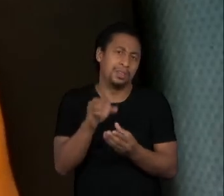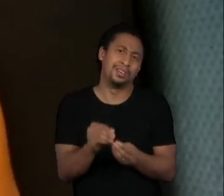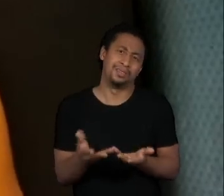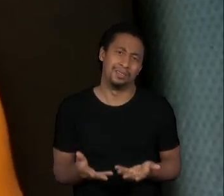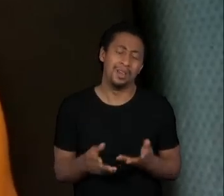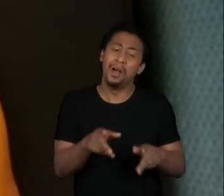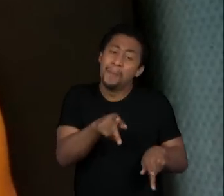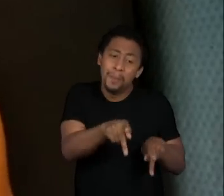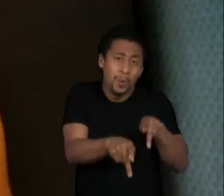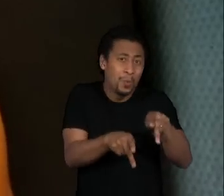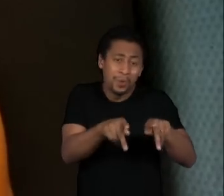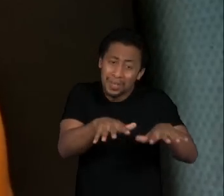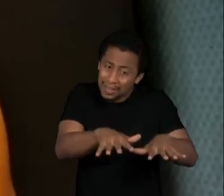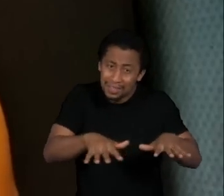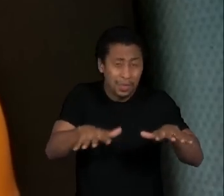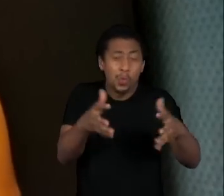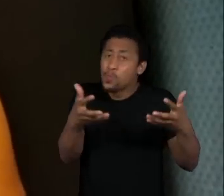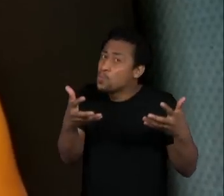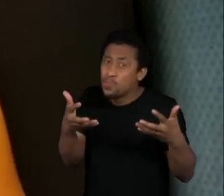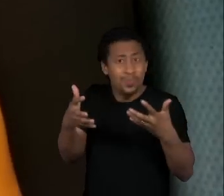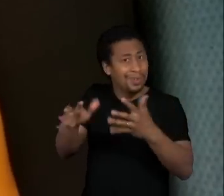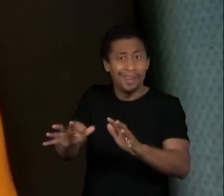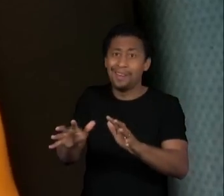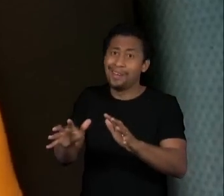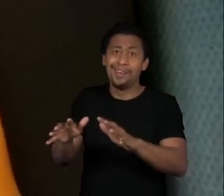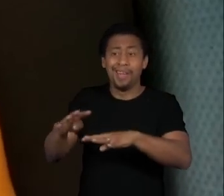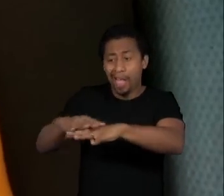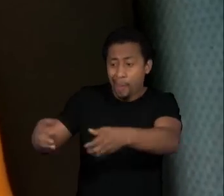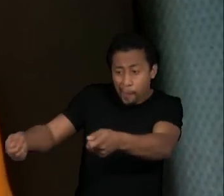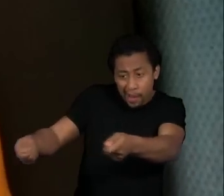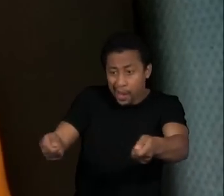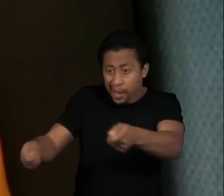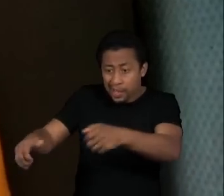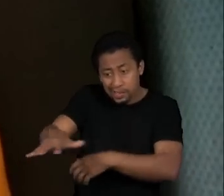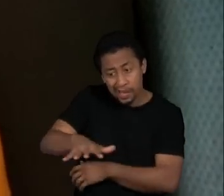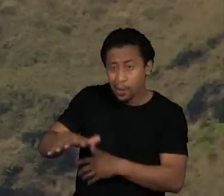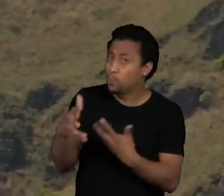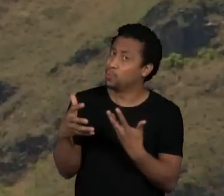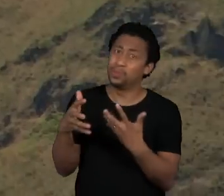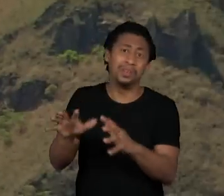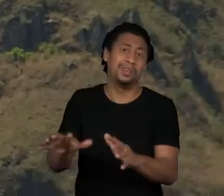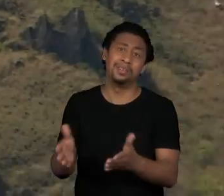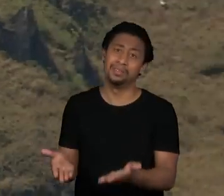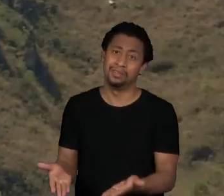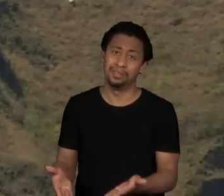quer a mineração ali, que a população tem outras prioridades.